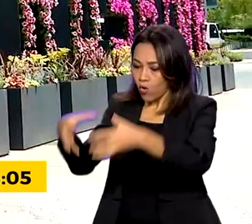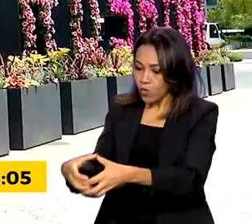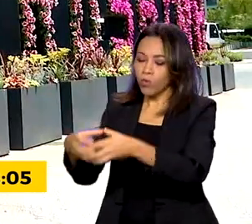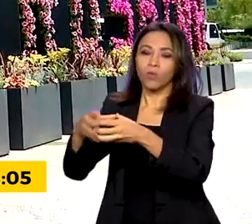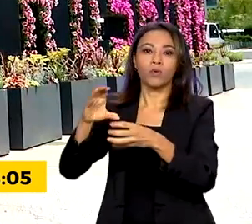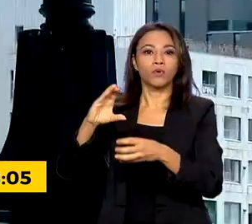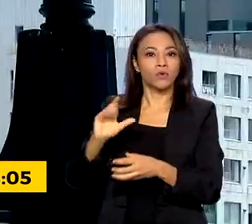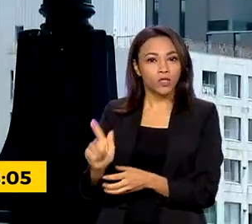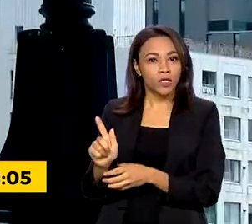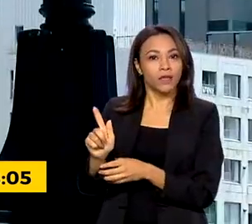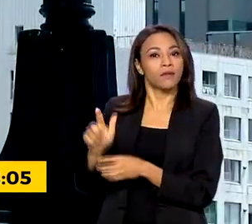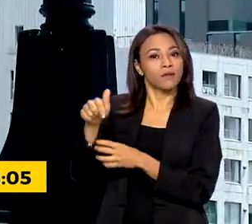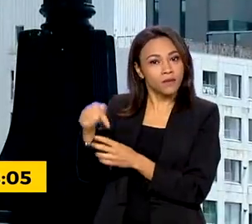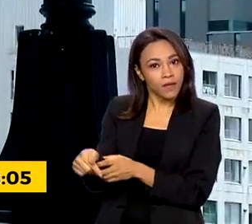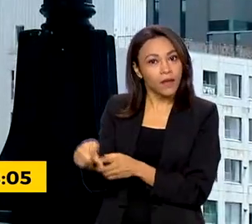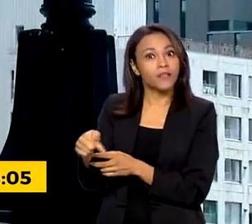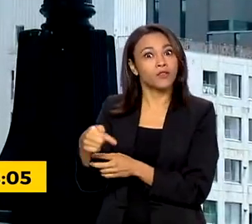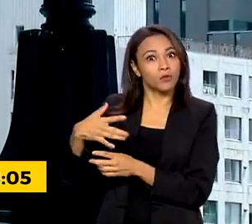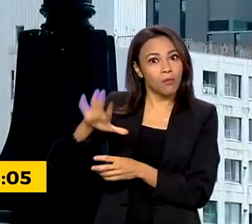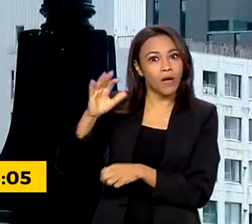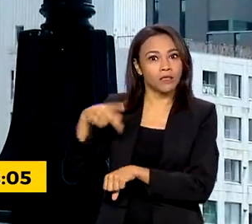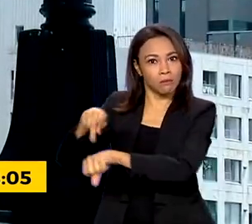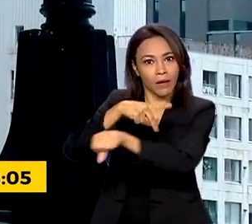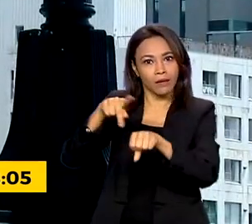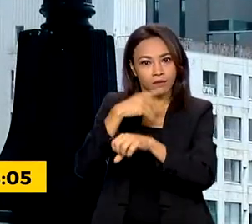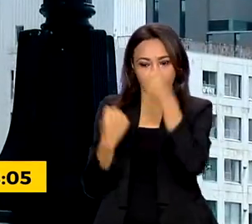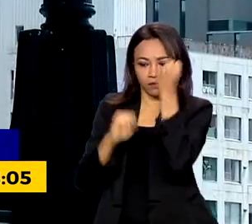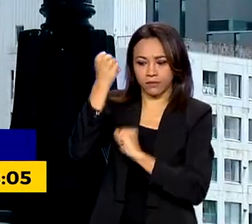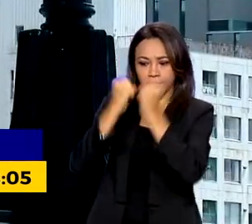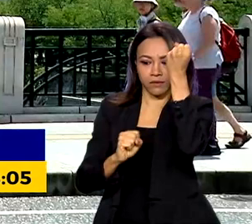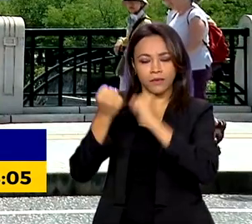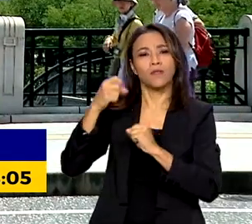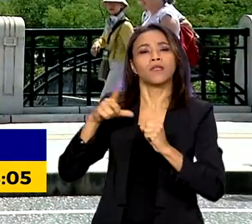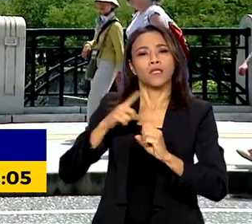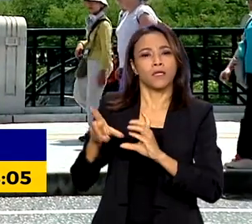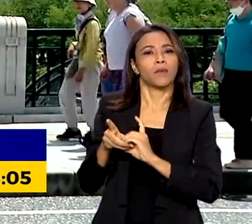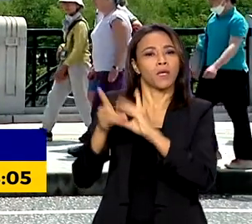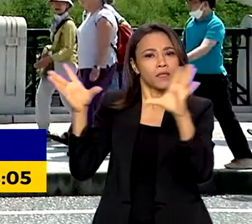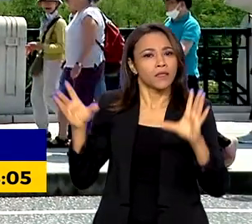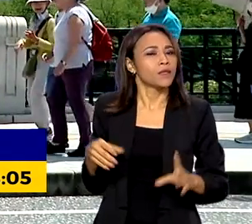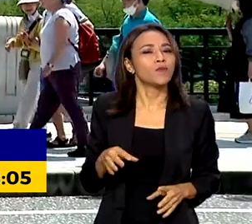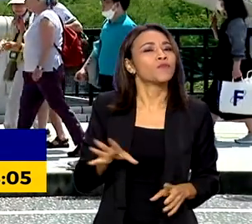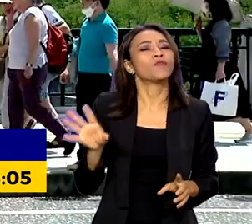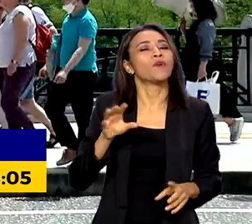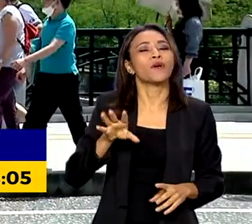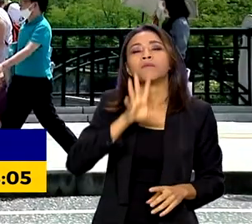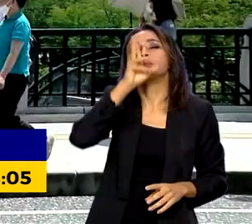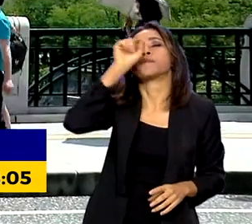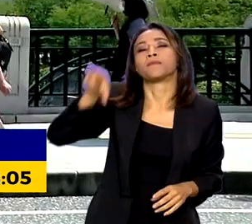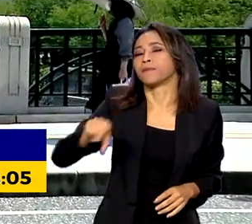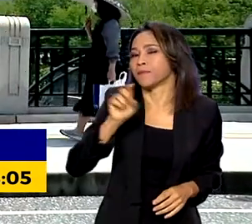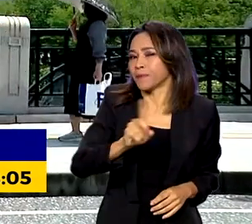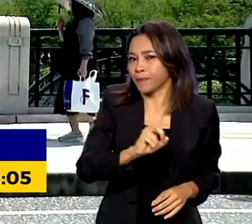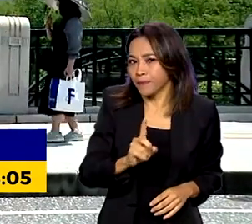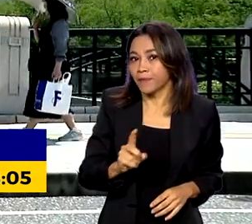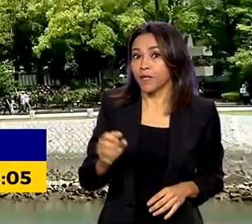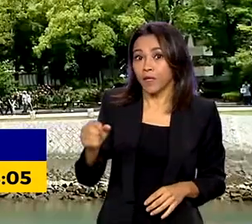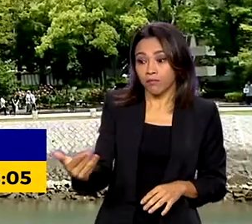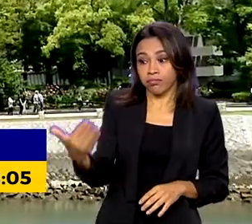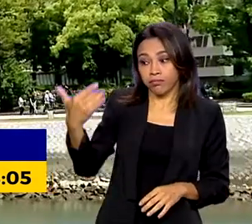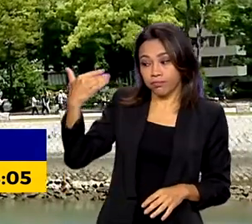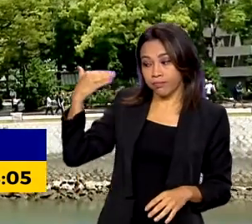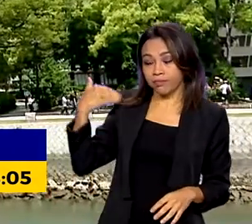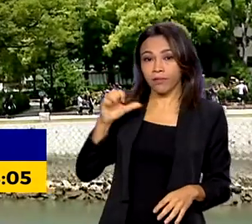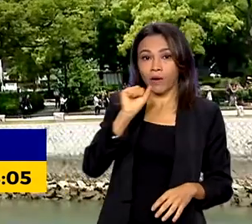maiores potências industrializadas classificadas como democracias, não é um acaso. Há quase 80 anos,